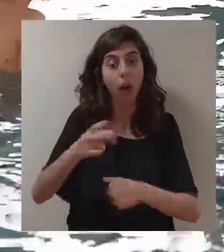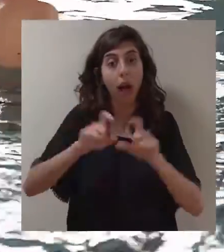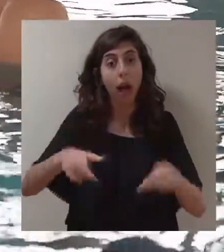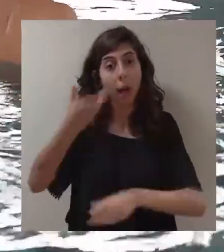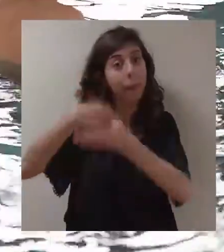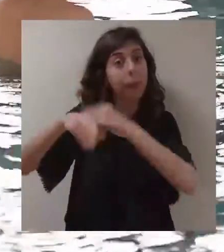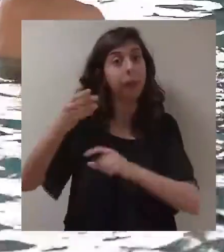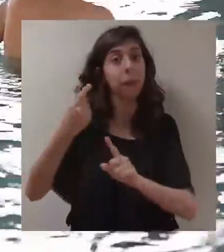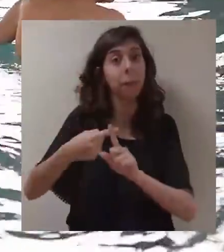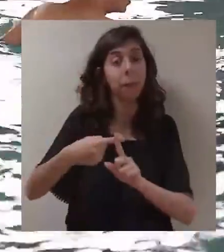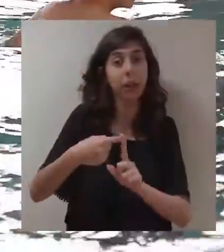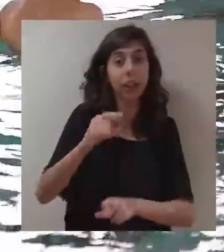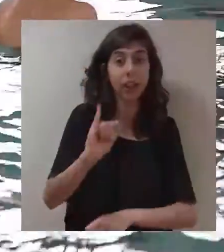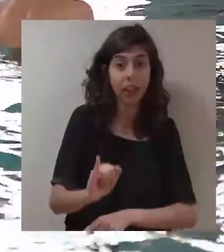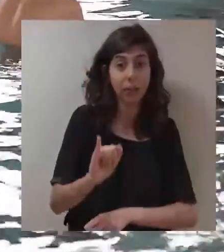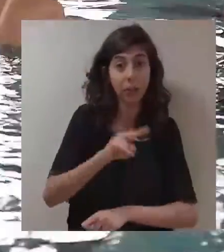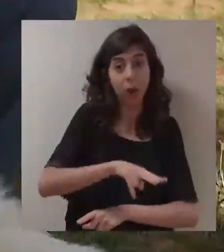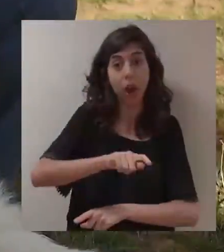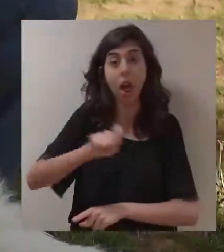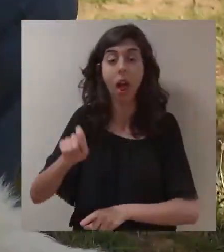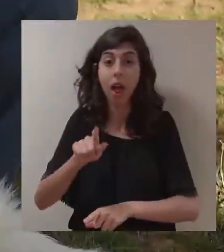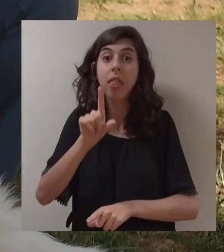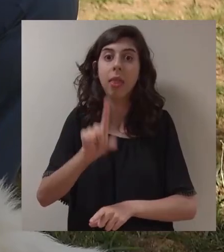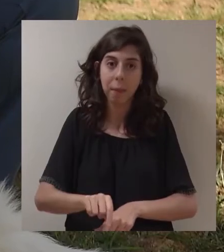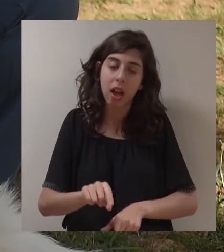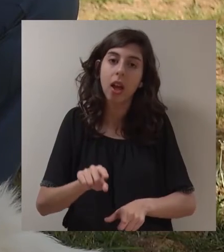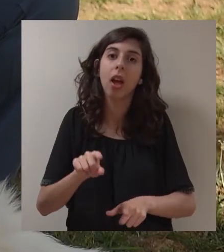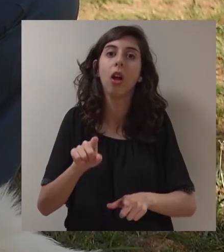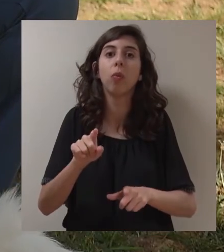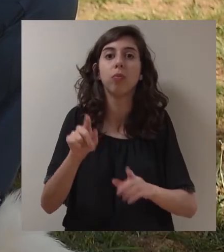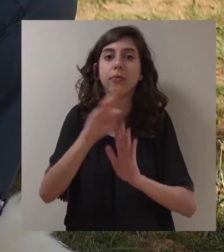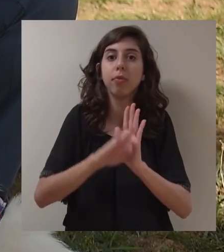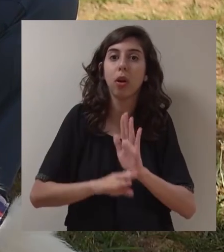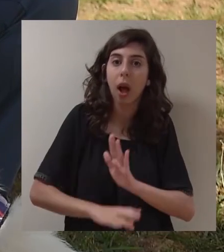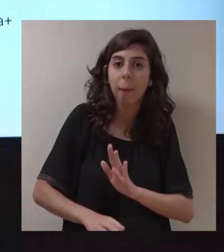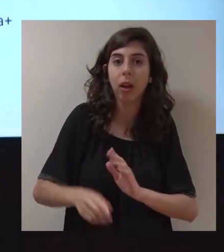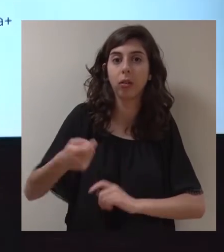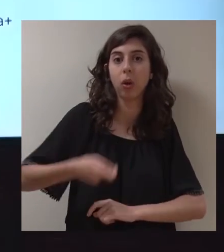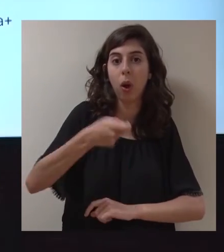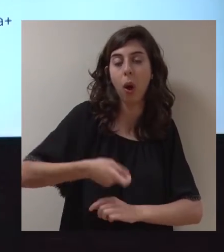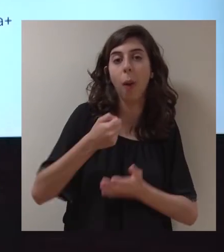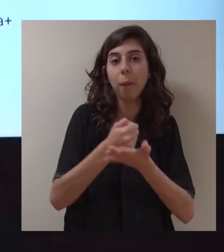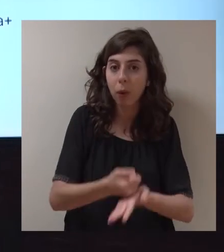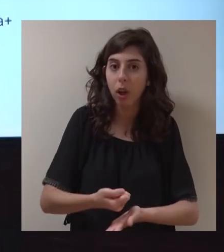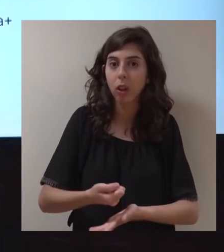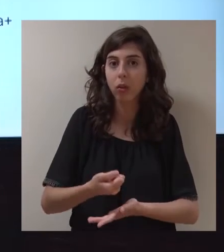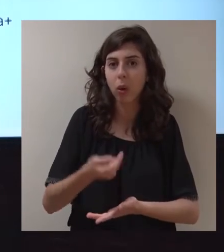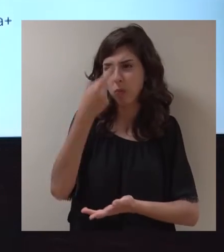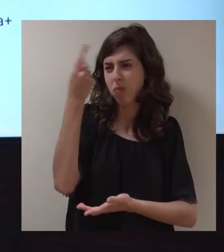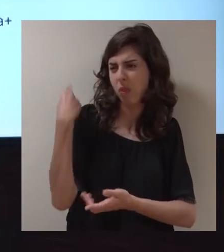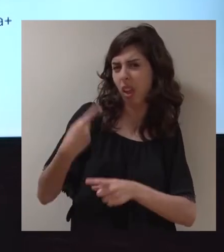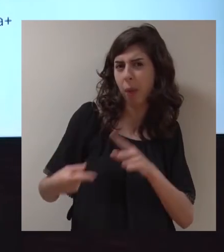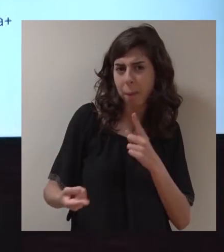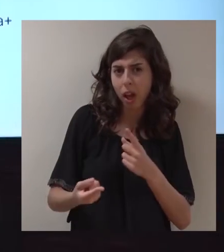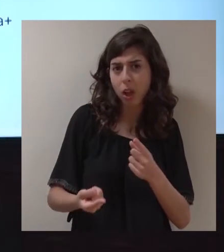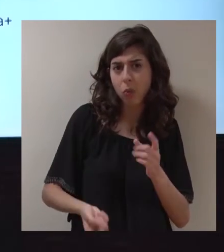Ou o programa Gai Aprendem Mais I para as crianças com necessidades educativas especiais. Mas foi também assim com o programa de apoio ao arrendamento. Um